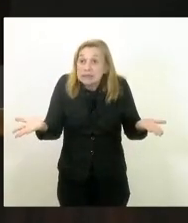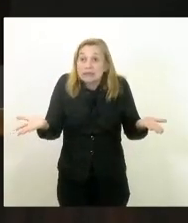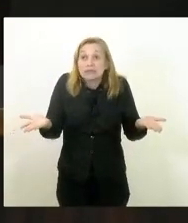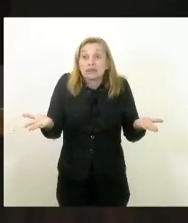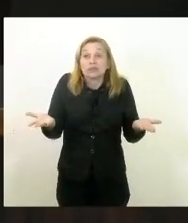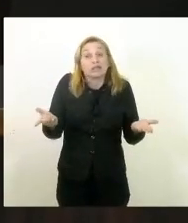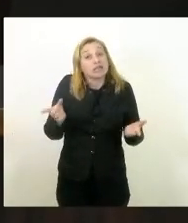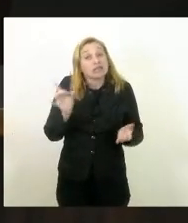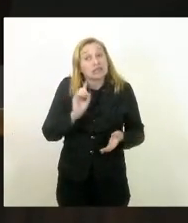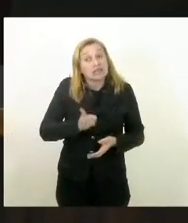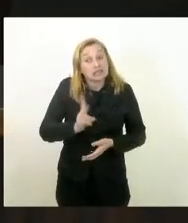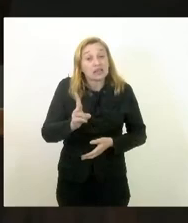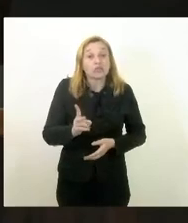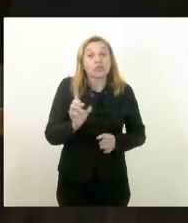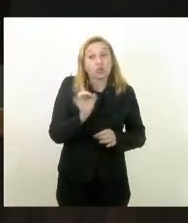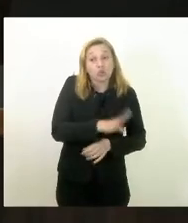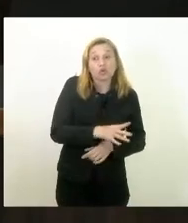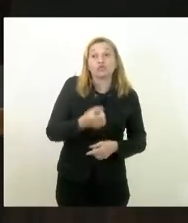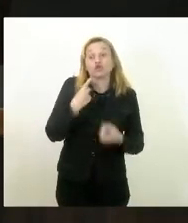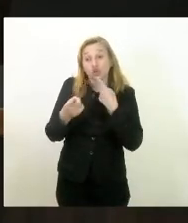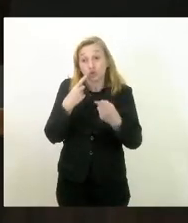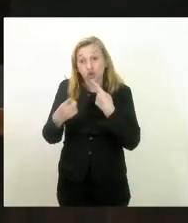ficar sem por último para discutir pegar